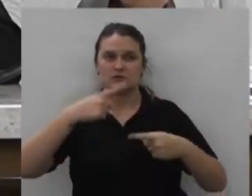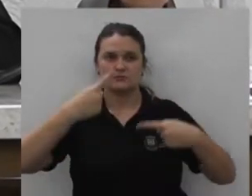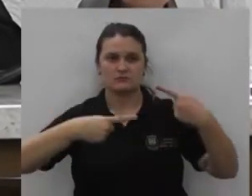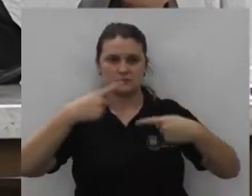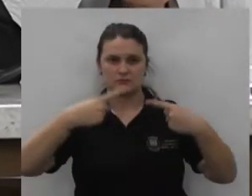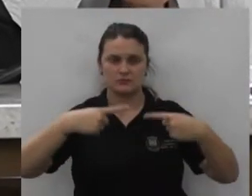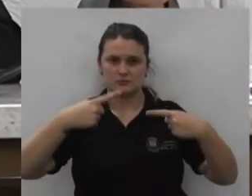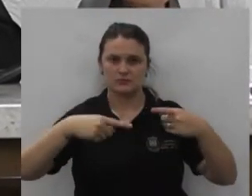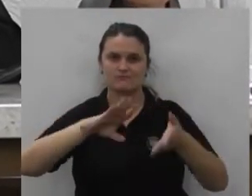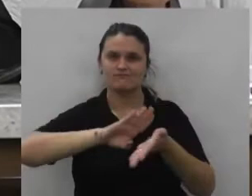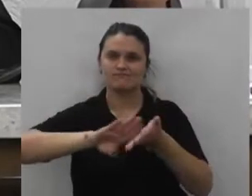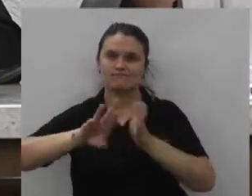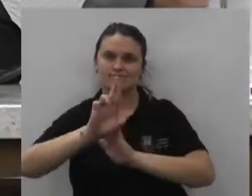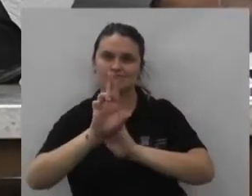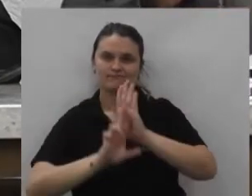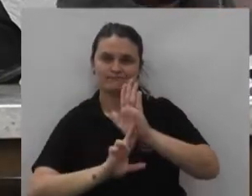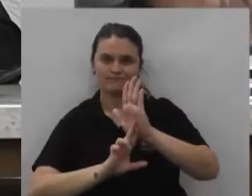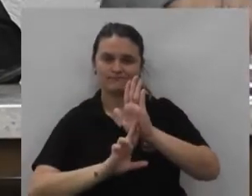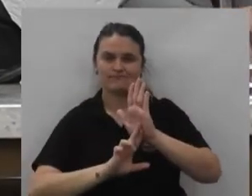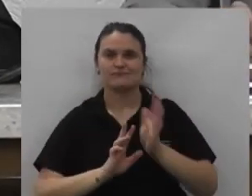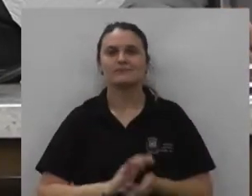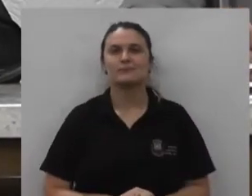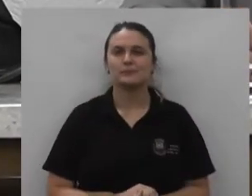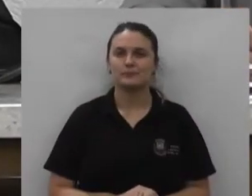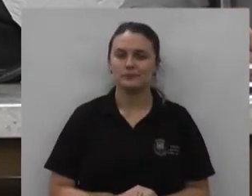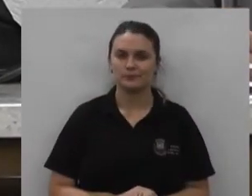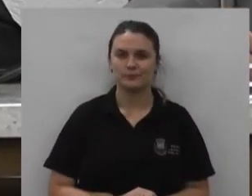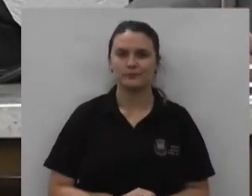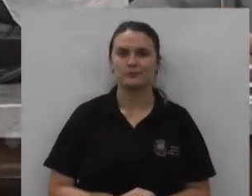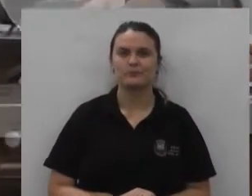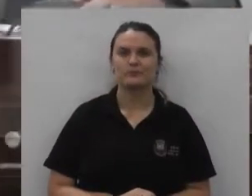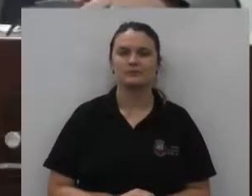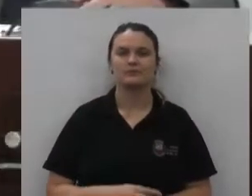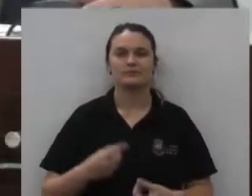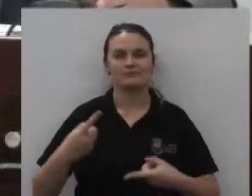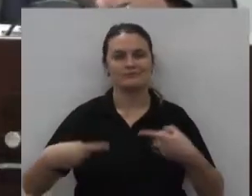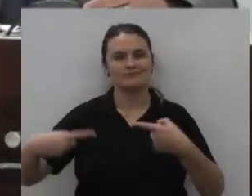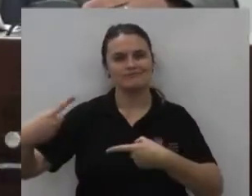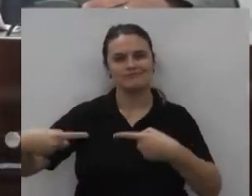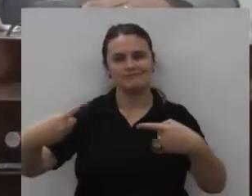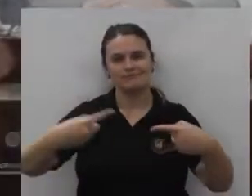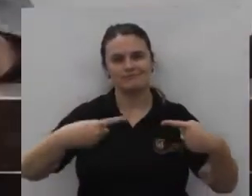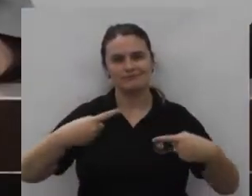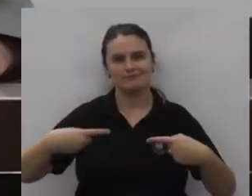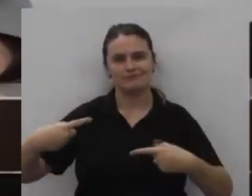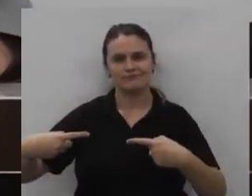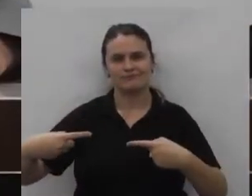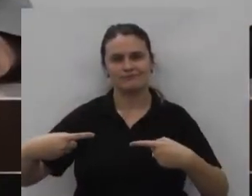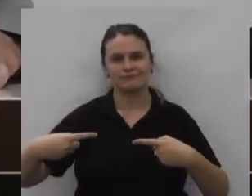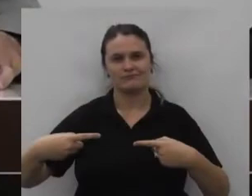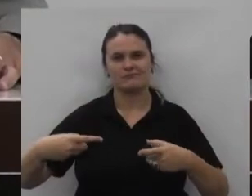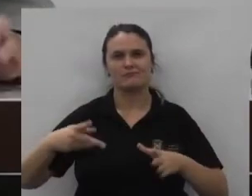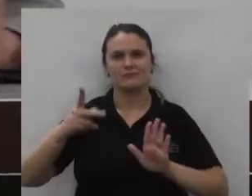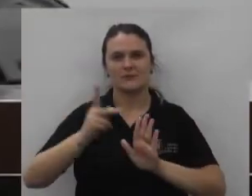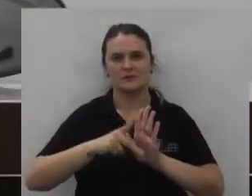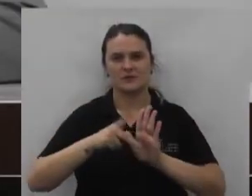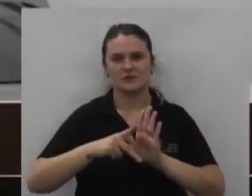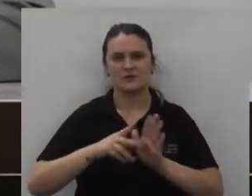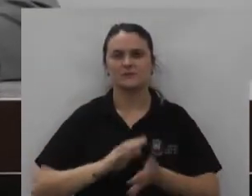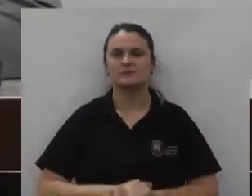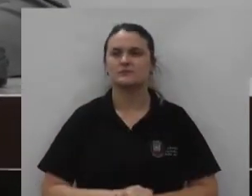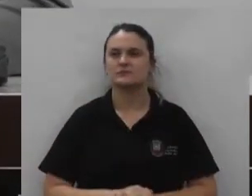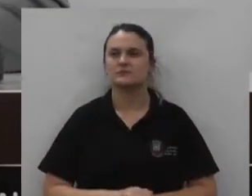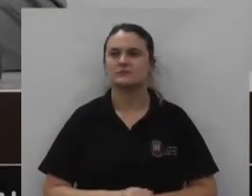único com dispensa da redação final é o parecer em discussão discussão ou parecer vereador